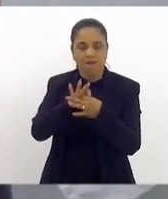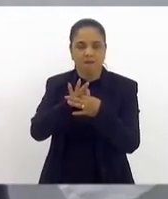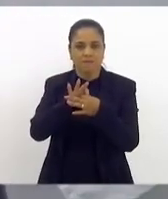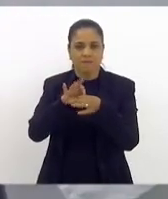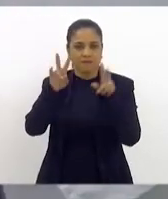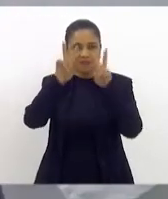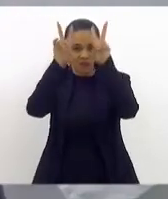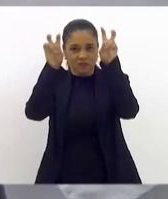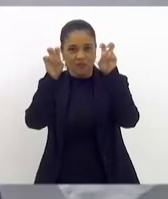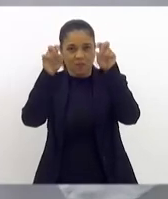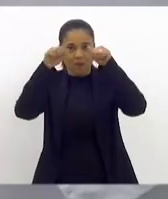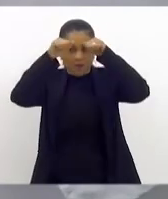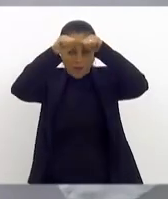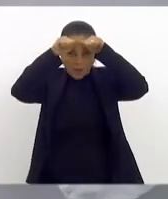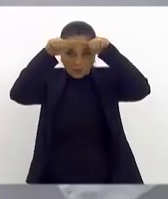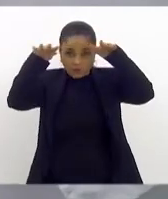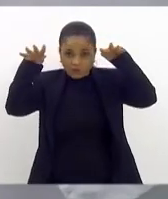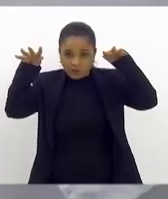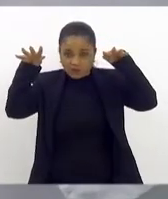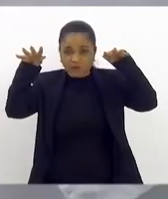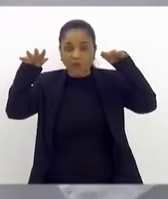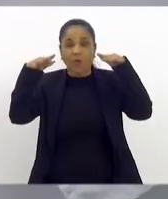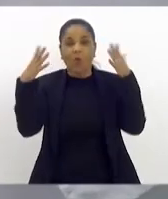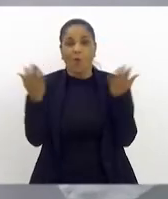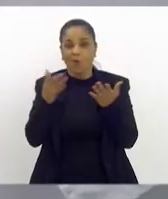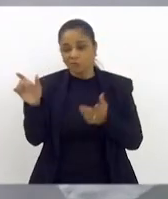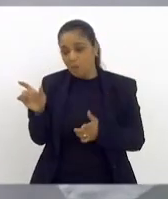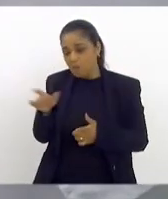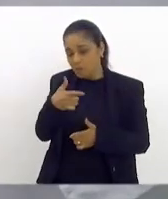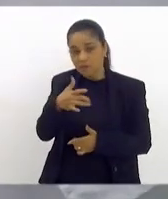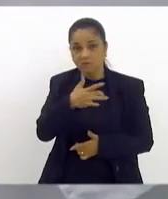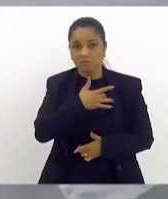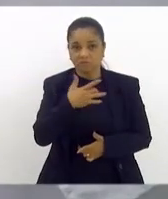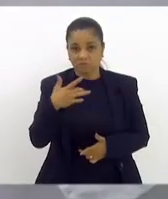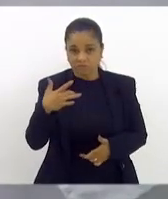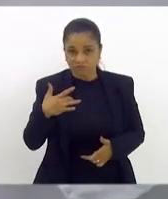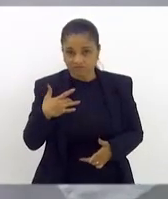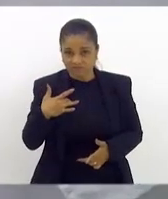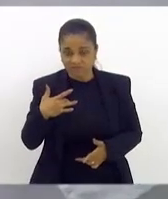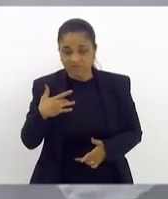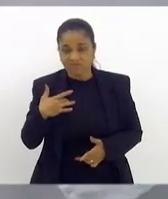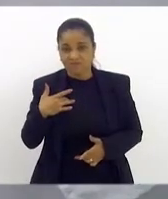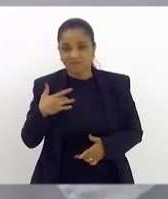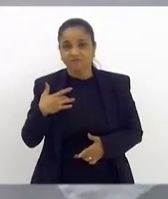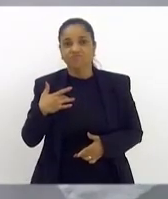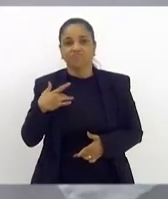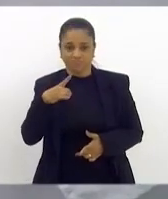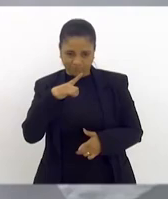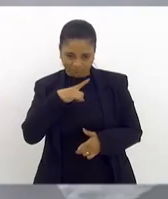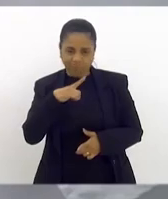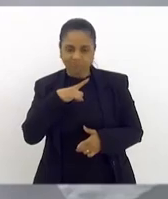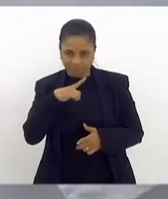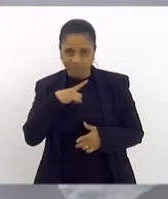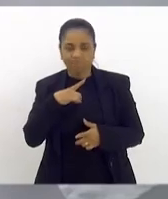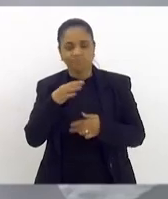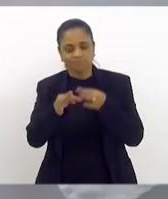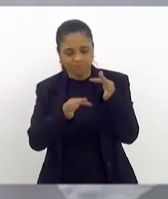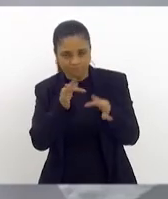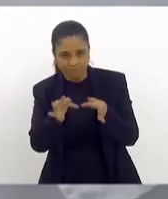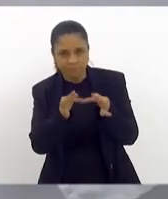Hoje, os planos de saúde atendem as pessoas com autismo porque